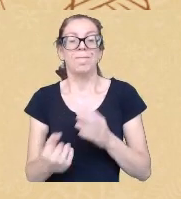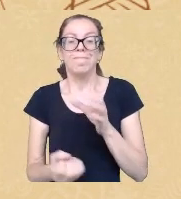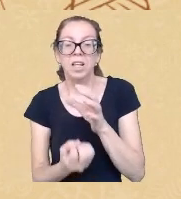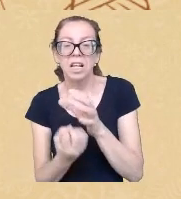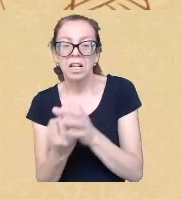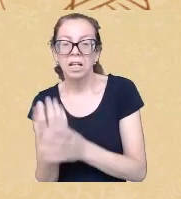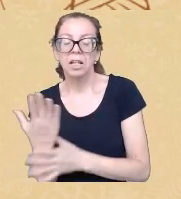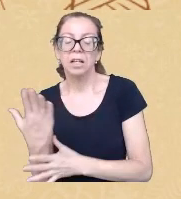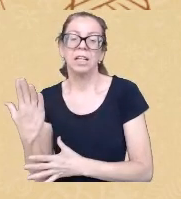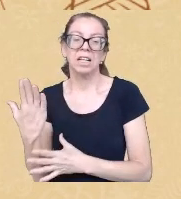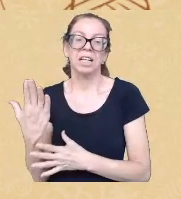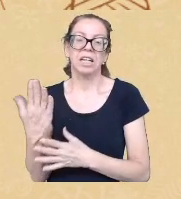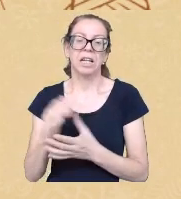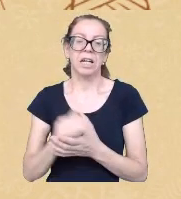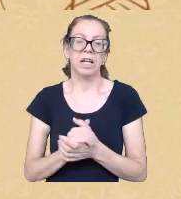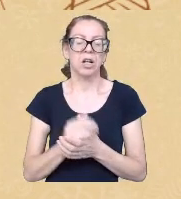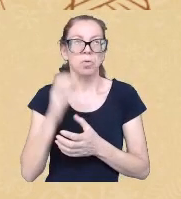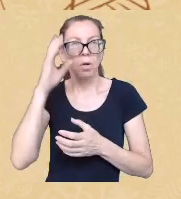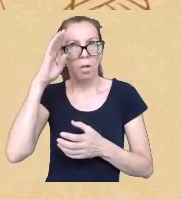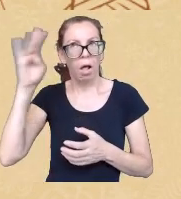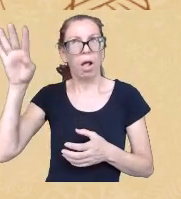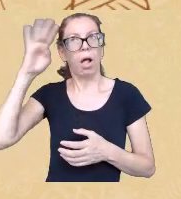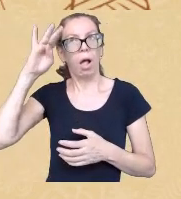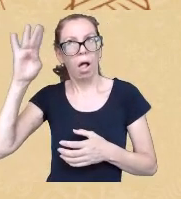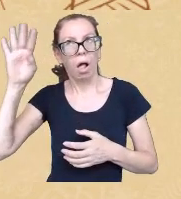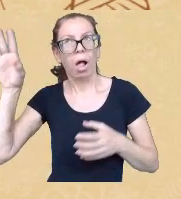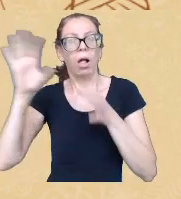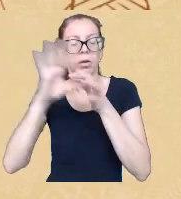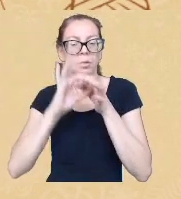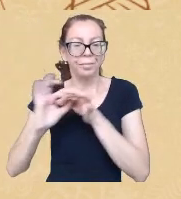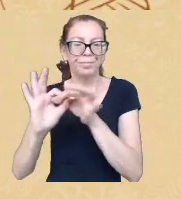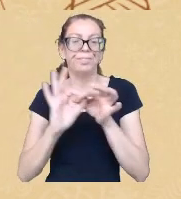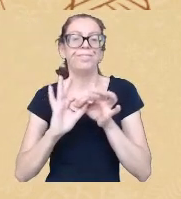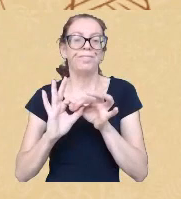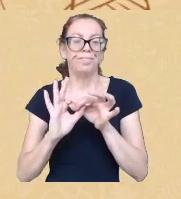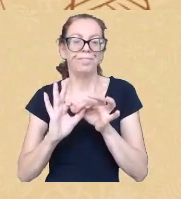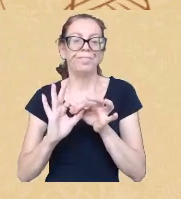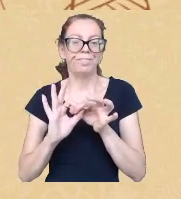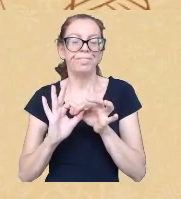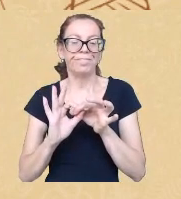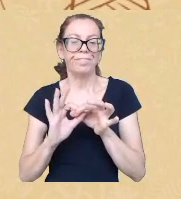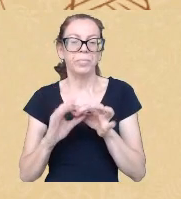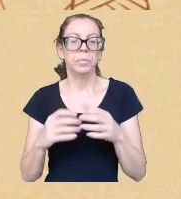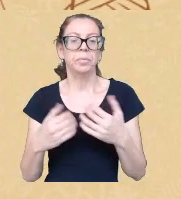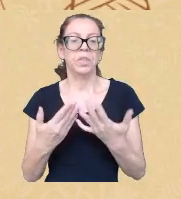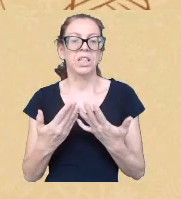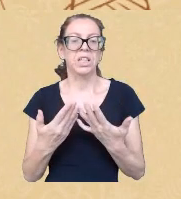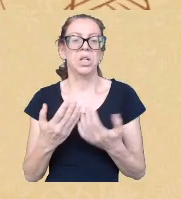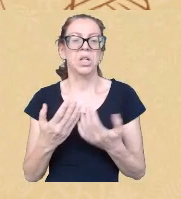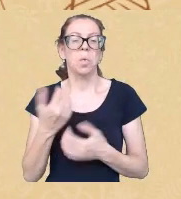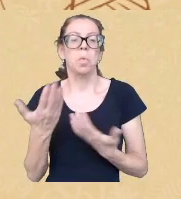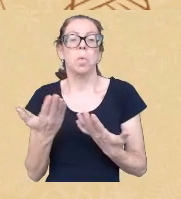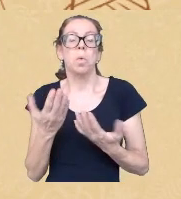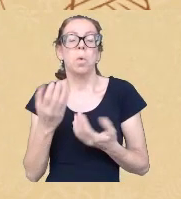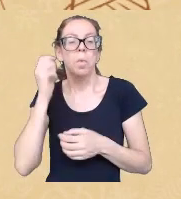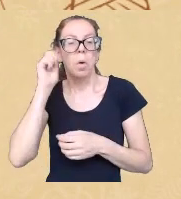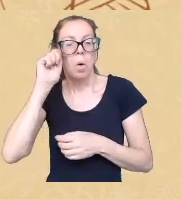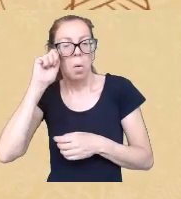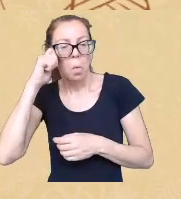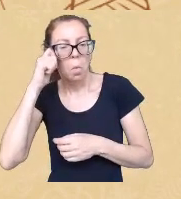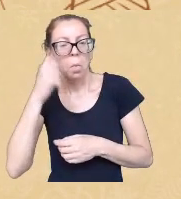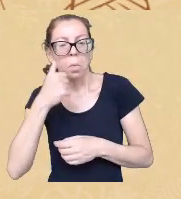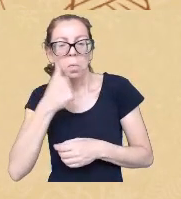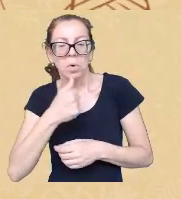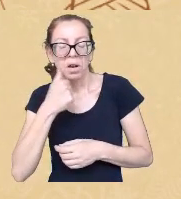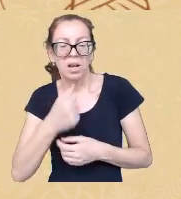imaginário coletivo o quantas das nossas são submetidas a um cotidiano não é?